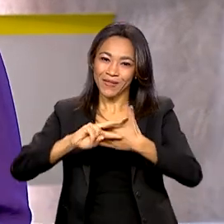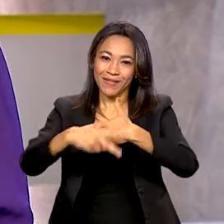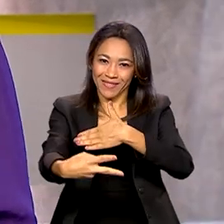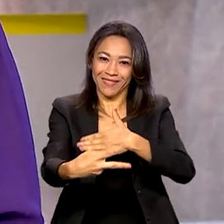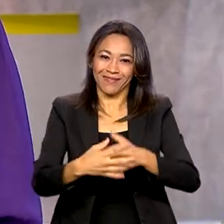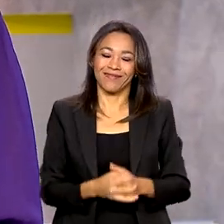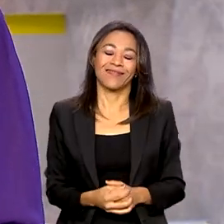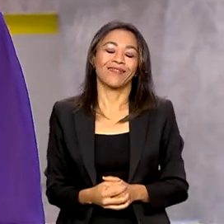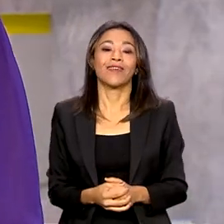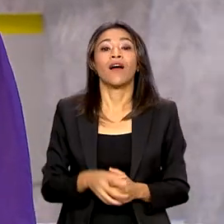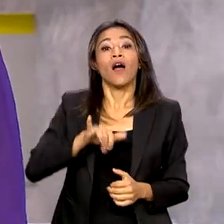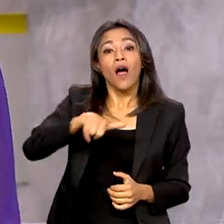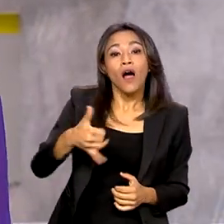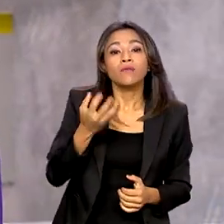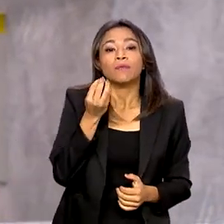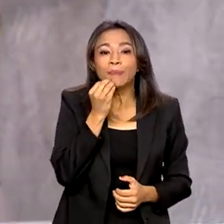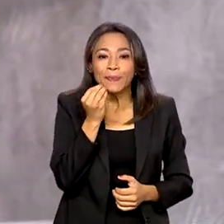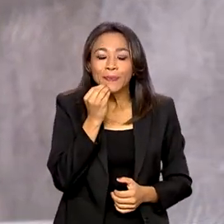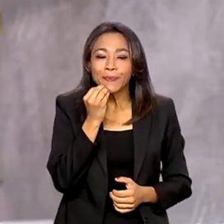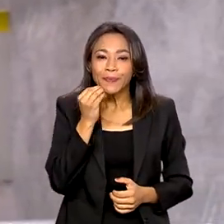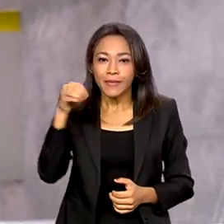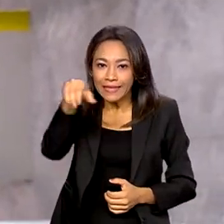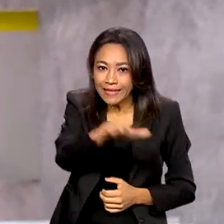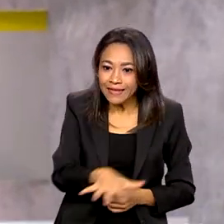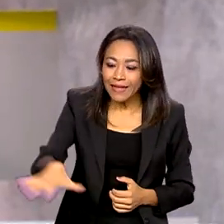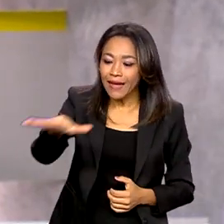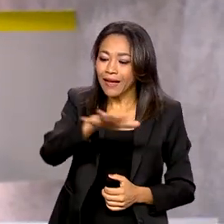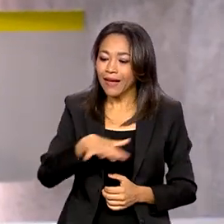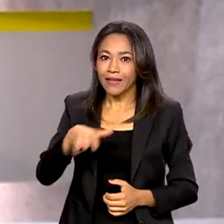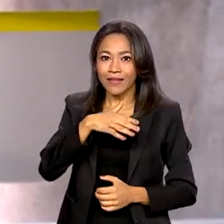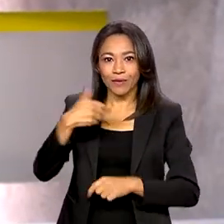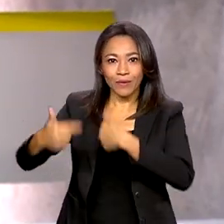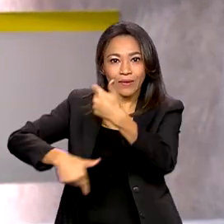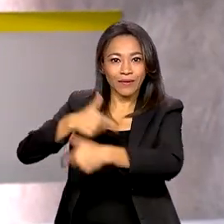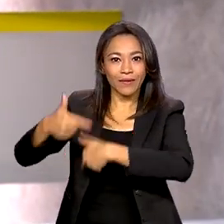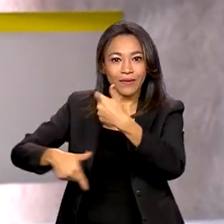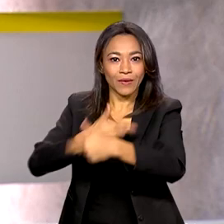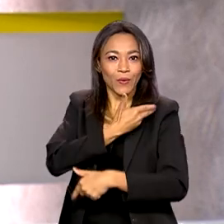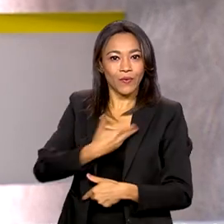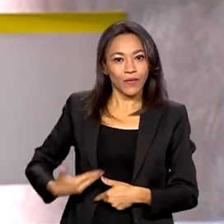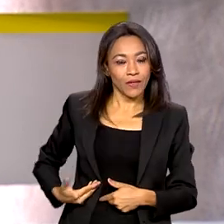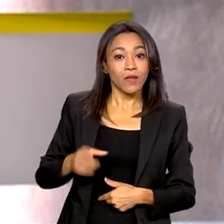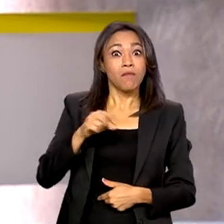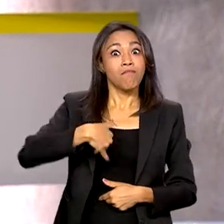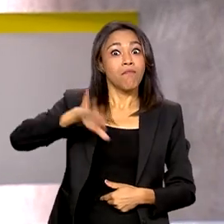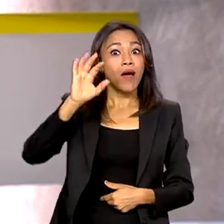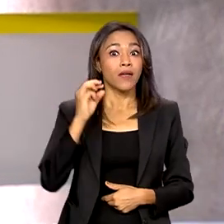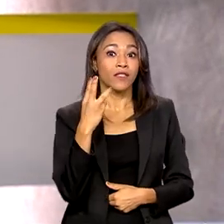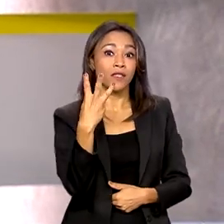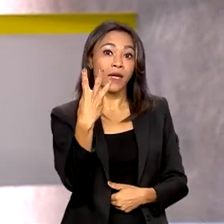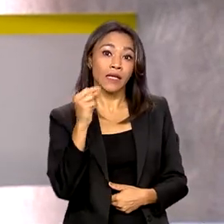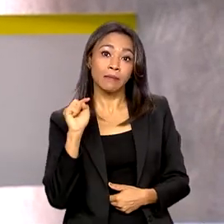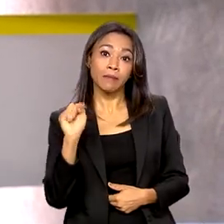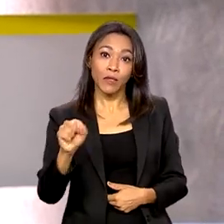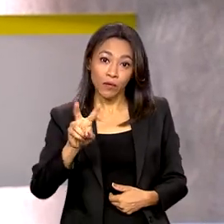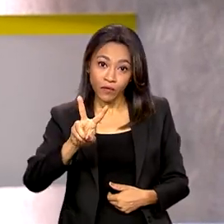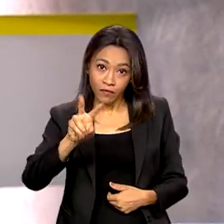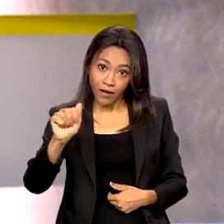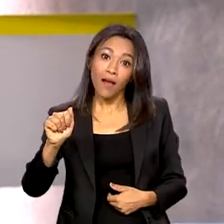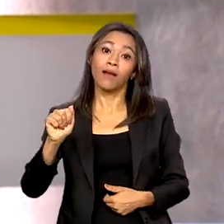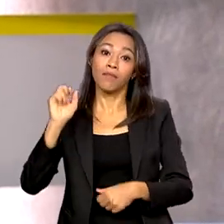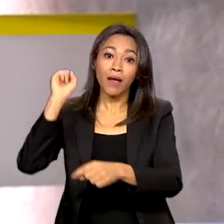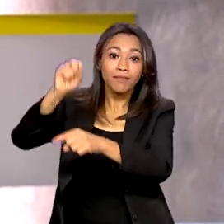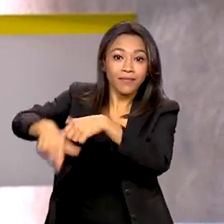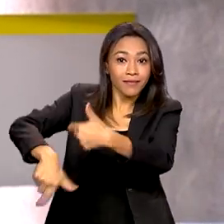Mais oportunidades no serviço público. O governo autorizou mais de 3 mil vagas para a administração federal.